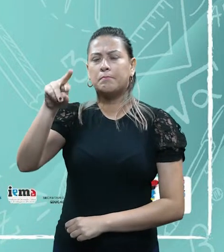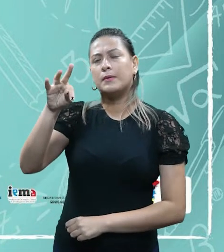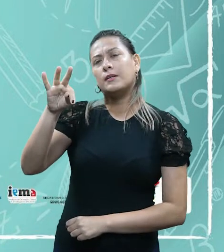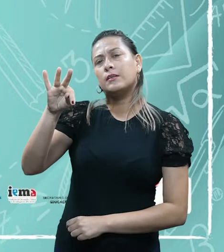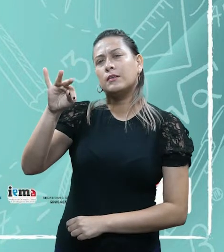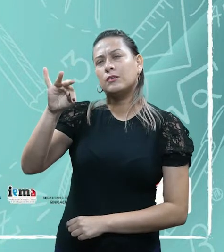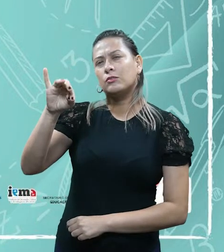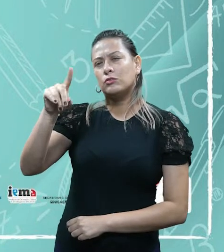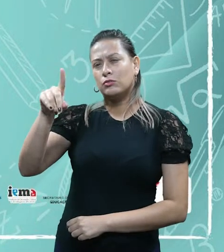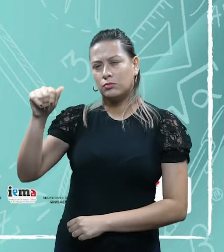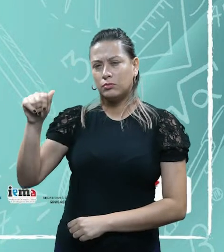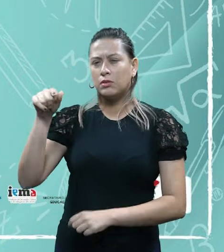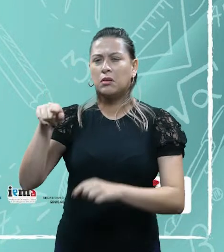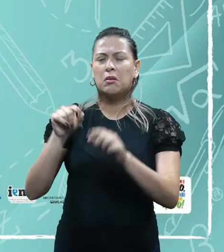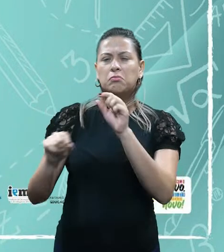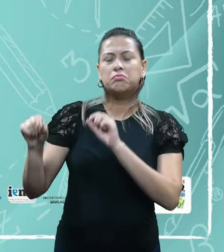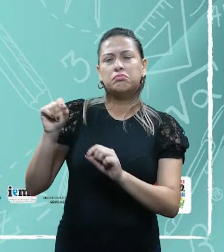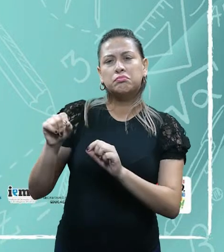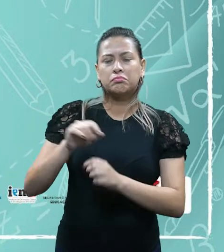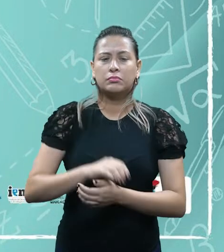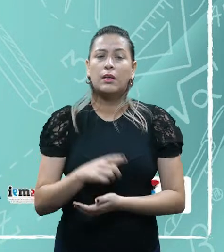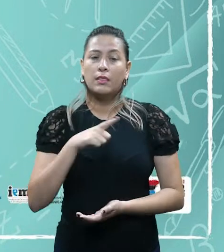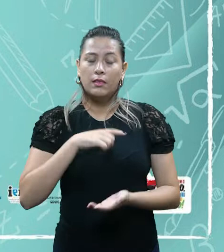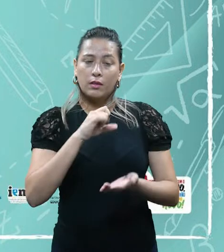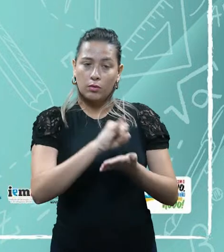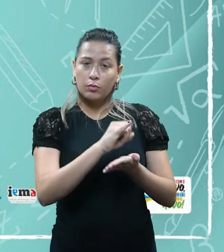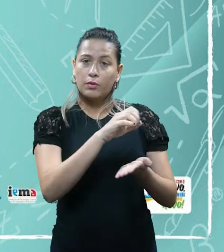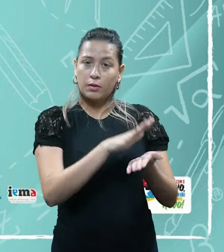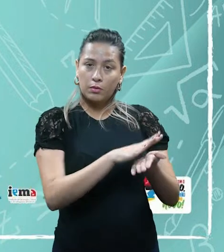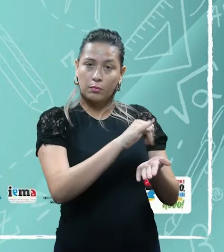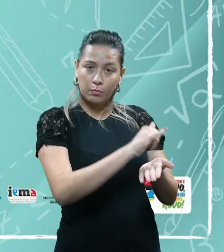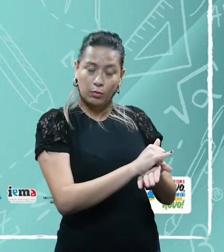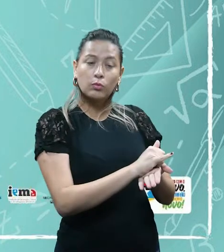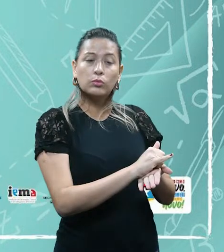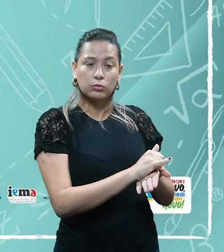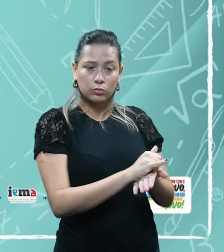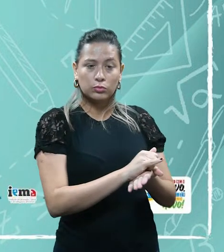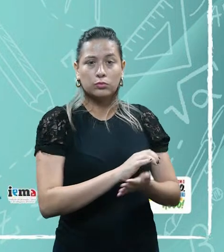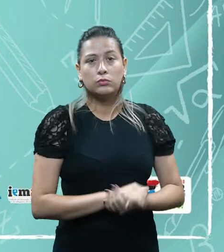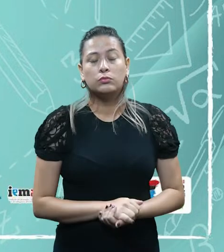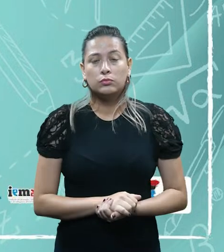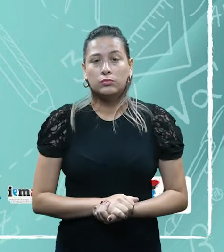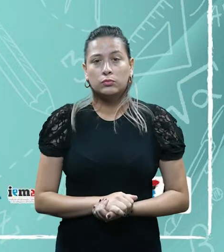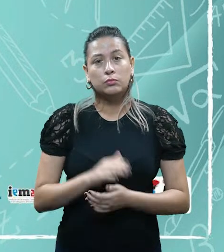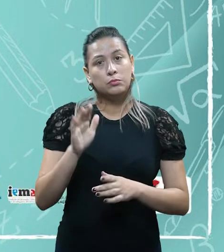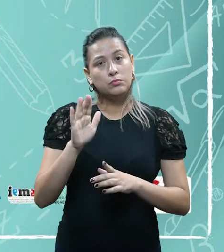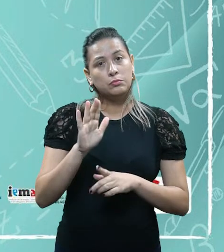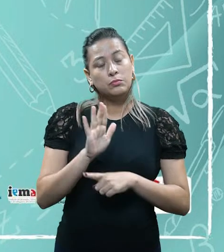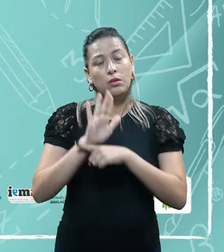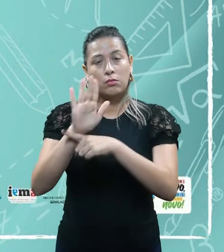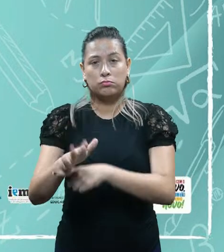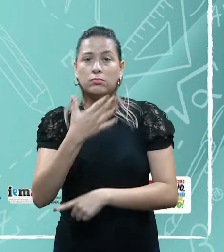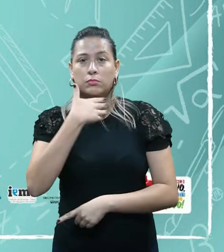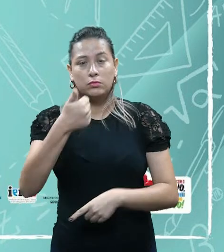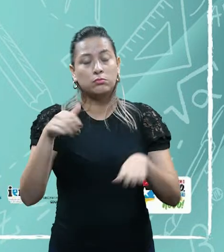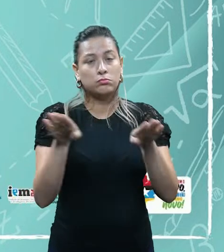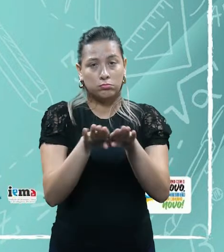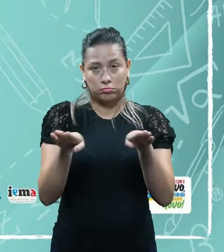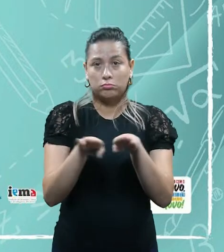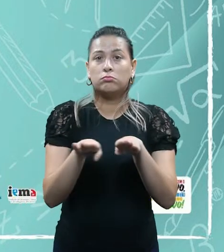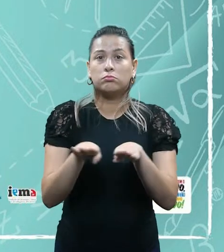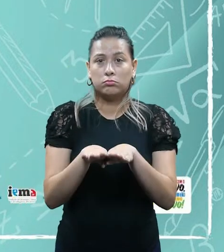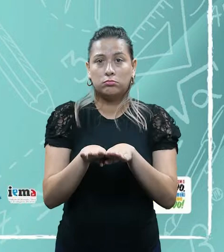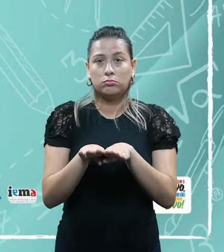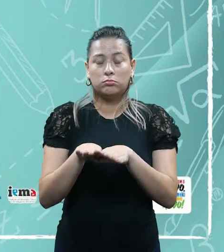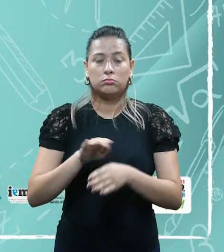né, que diz que, além do imposto, dos impostos, das taxas e das contribuições de melhoria, há também as contribuições